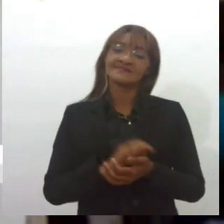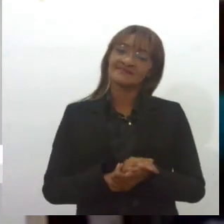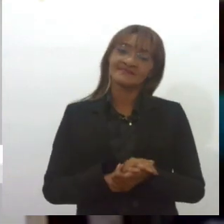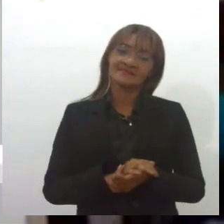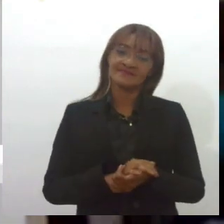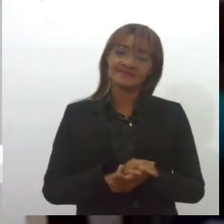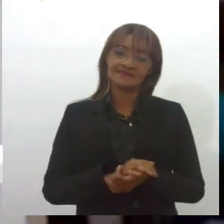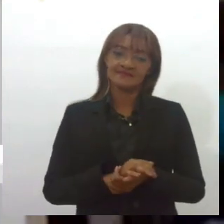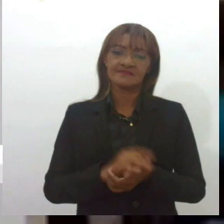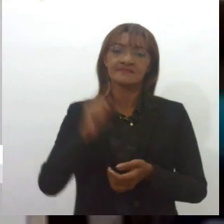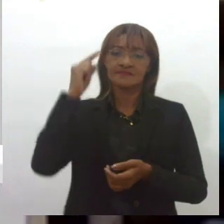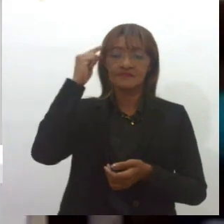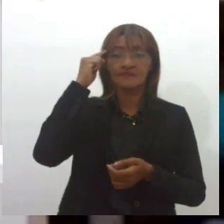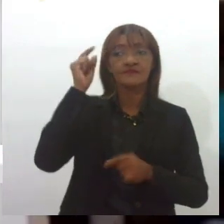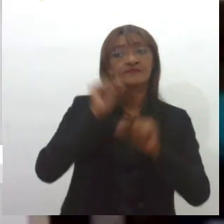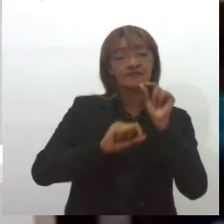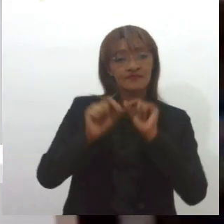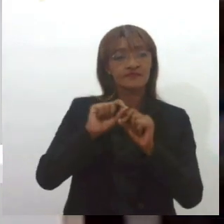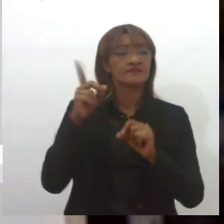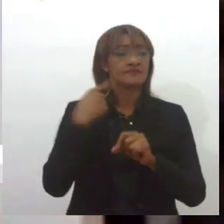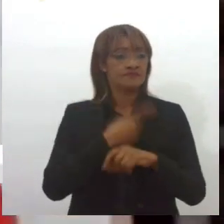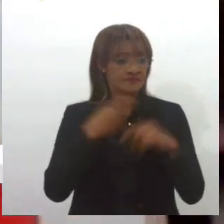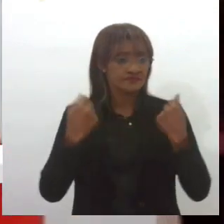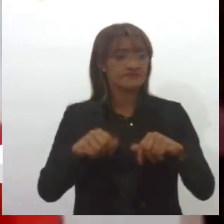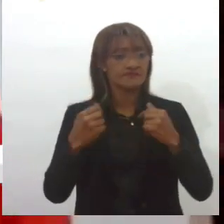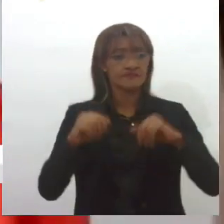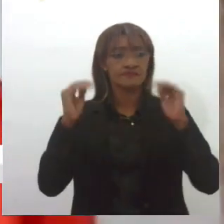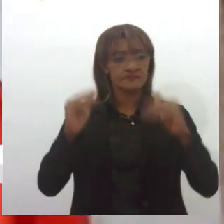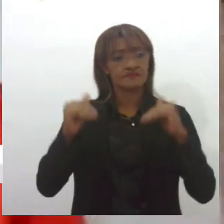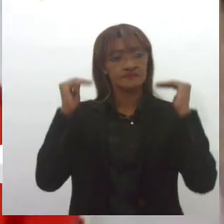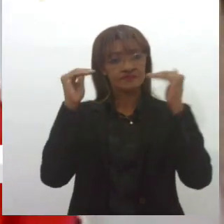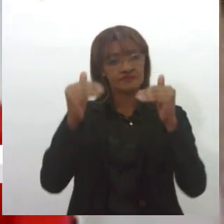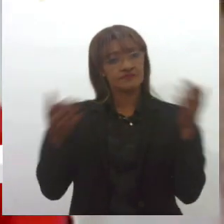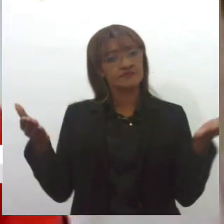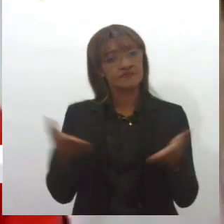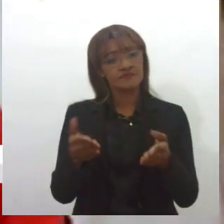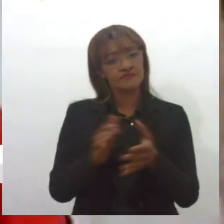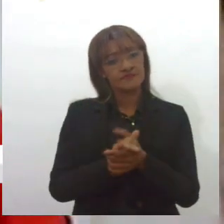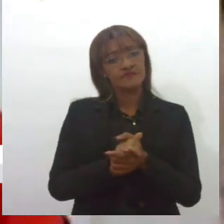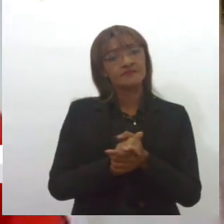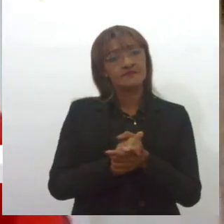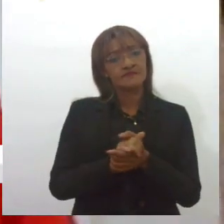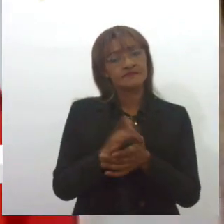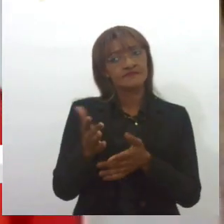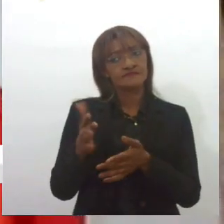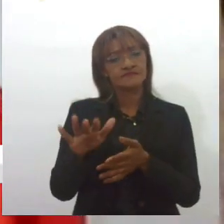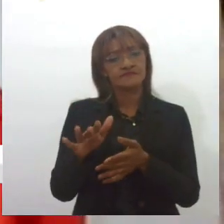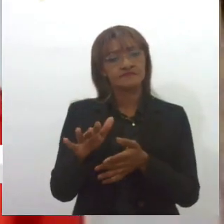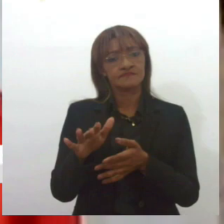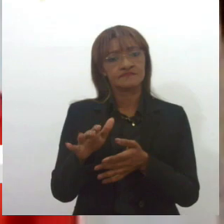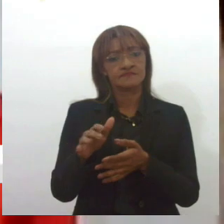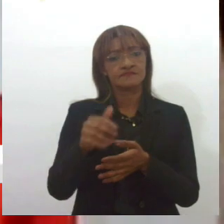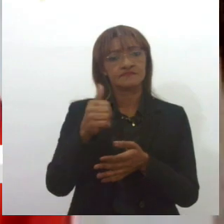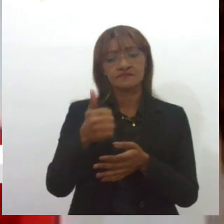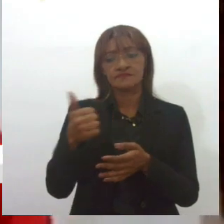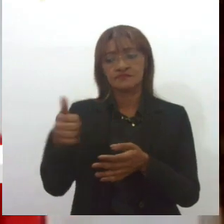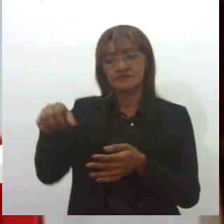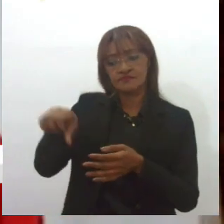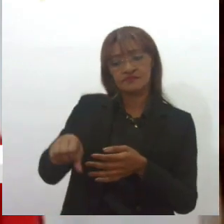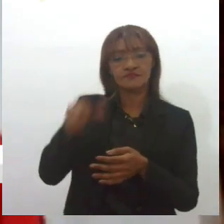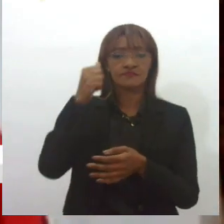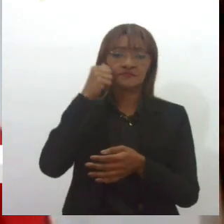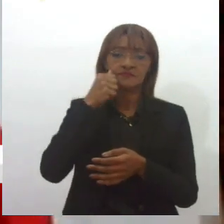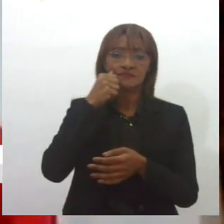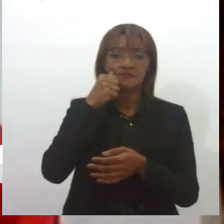E penso, sim, que a gente precisa evoluir nesse sentido. Hoje somos, um pouco mais, não, nós somos 119 mulheres, considerando as